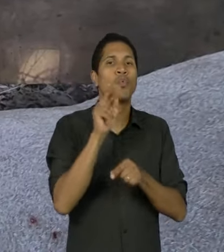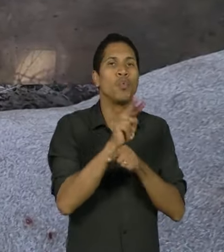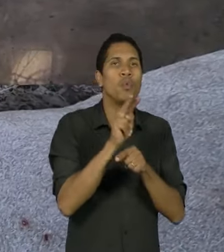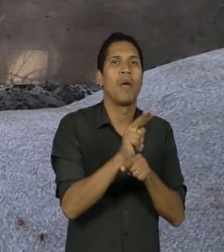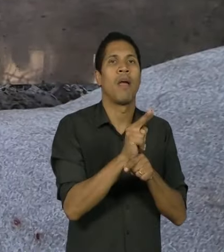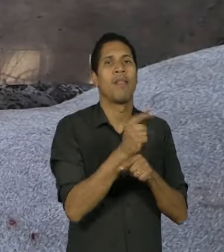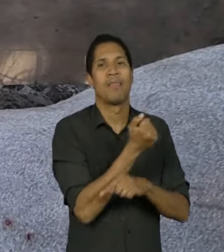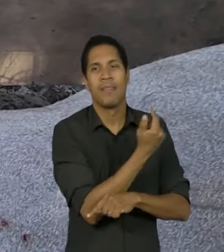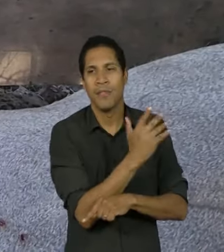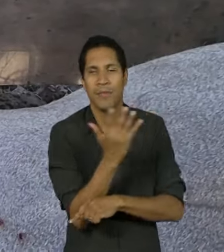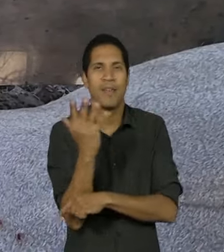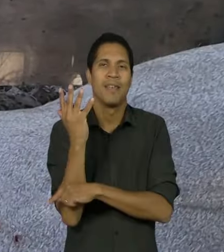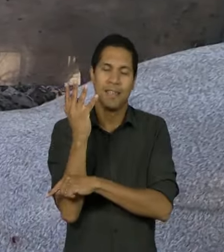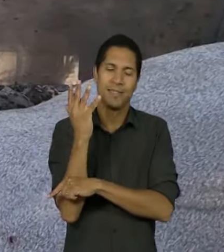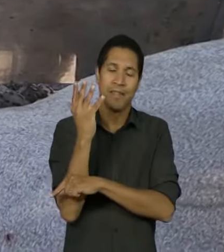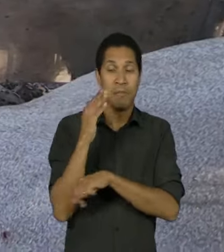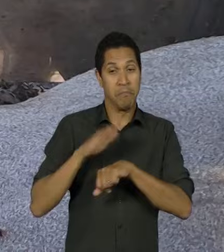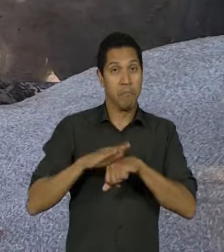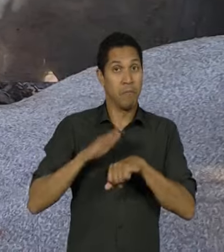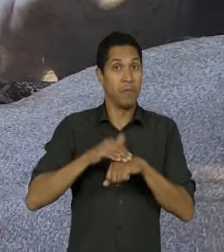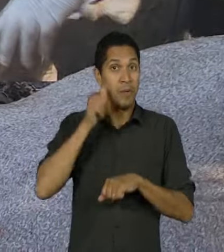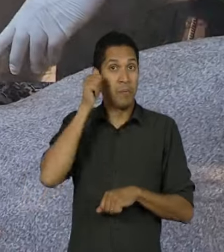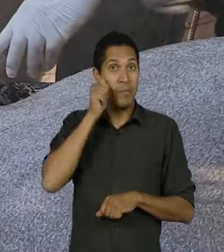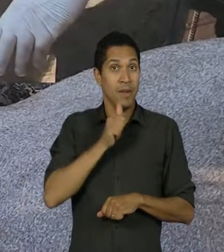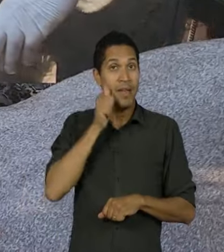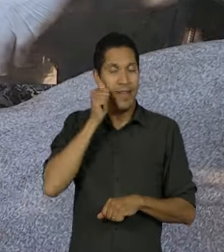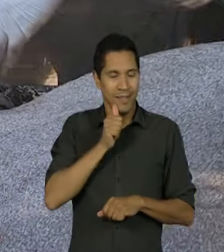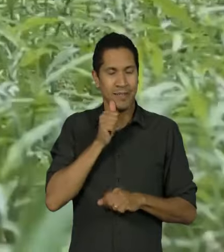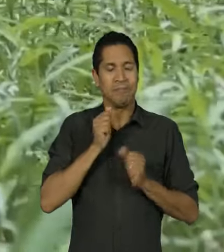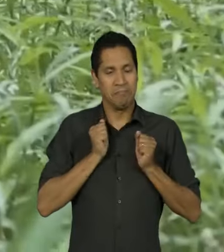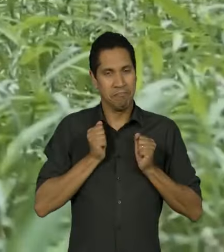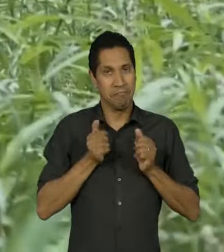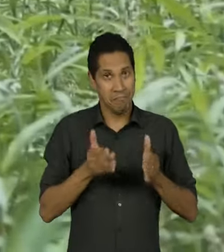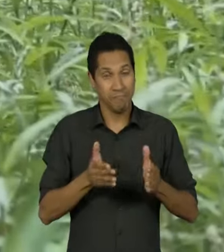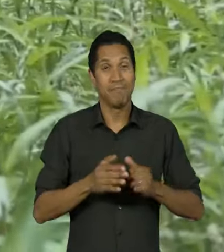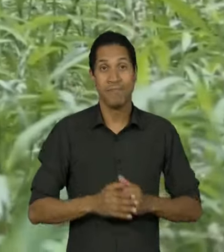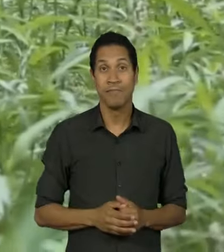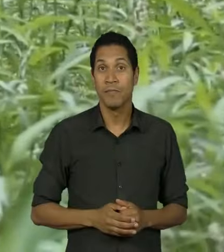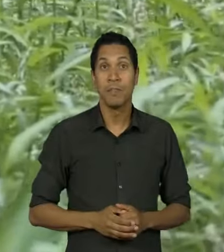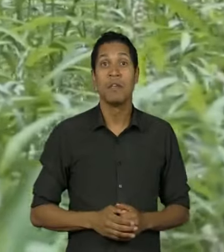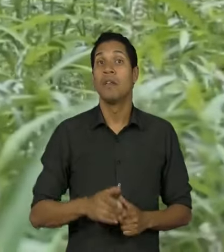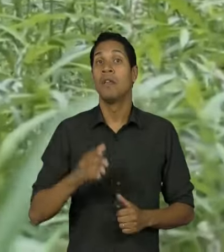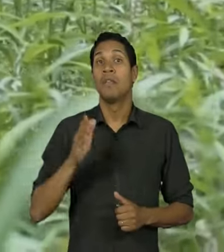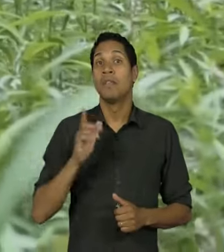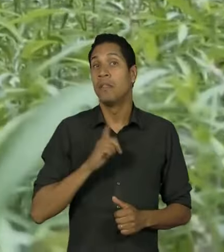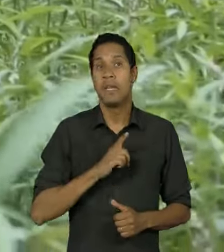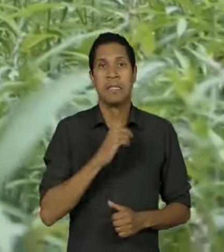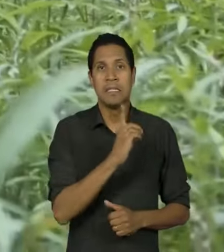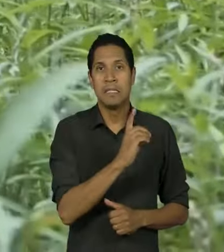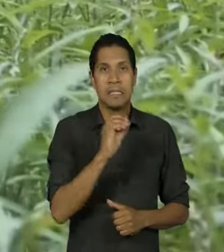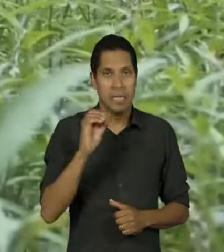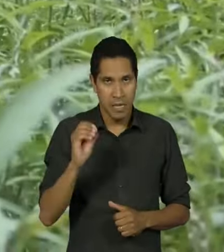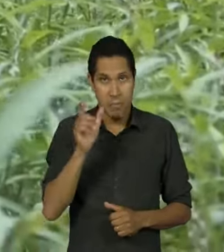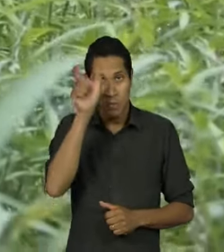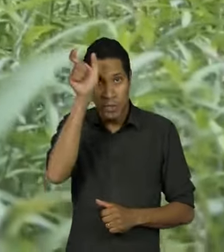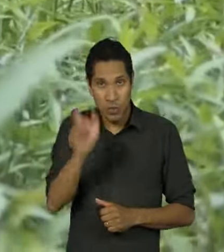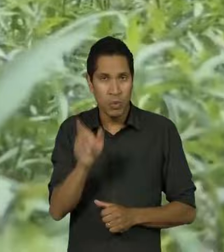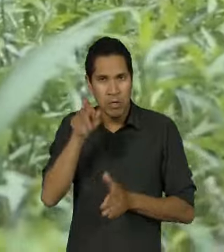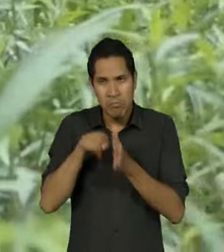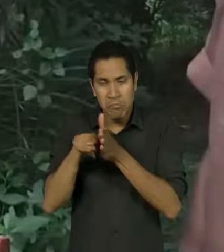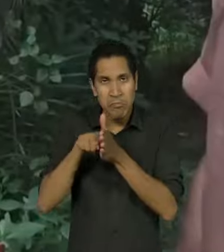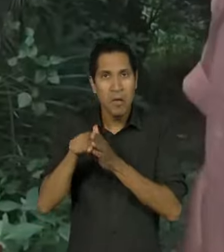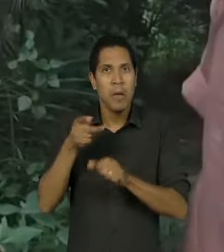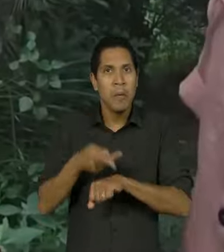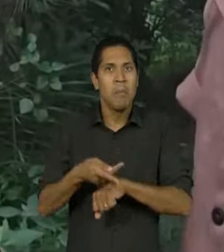natureza feitas por mulheres ao redor do mundo ao todo 100 cientistas já foram premiadas desde